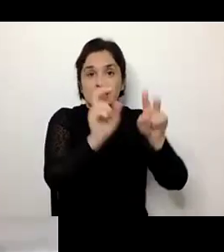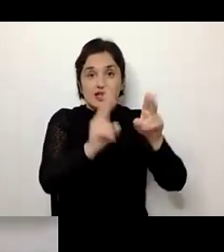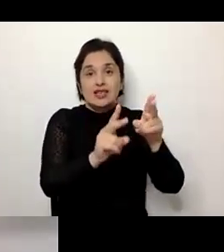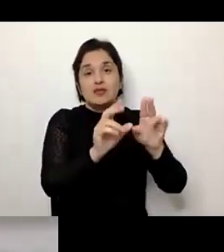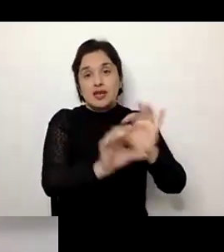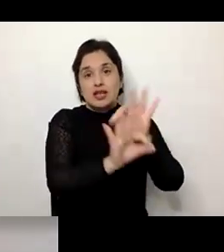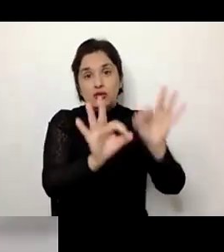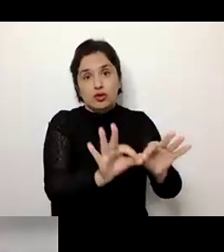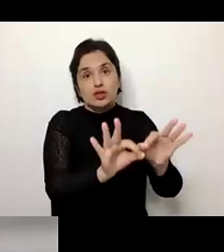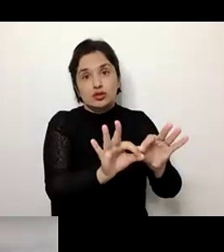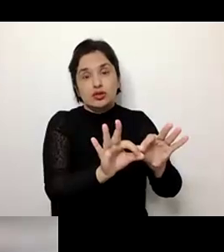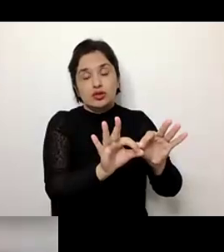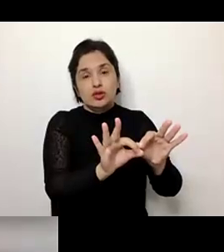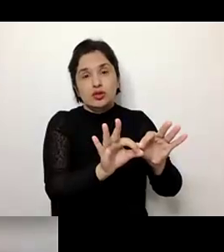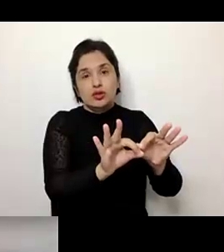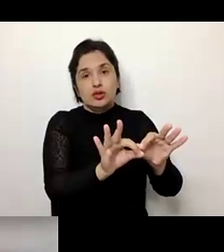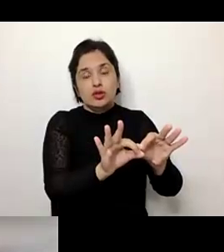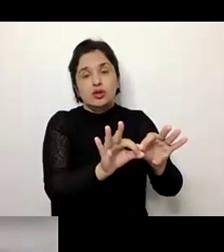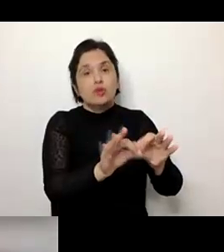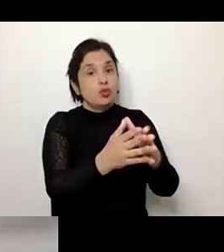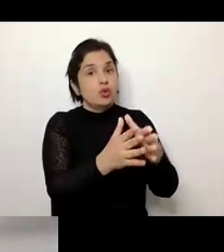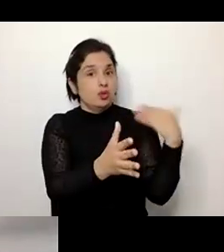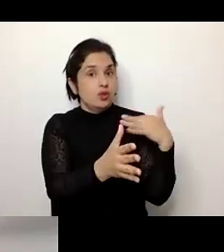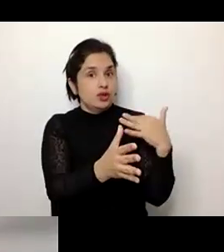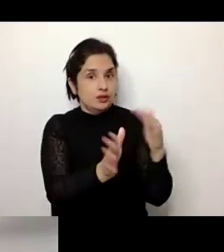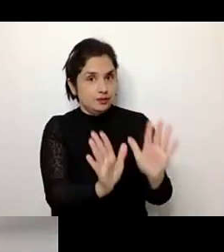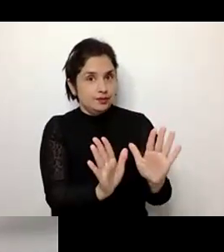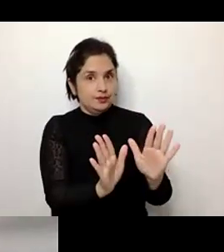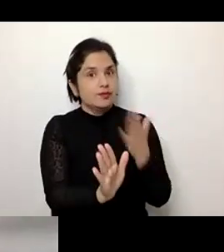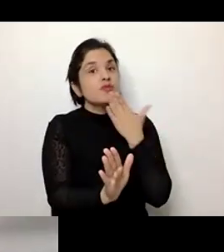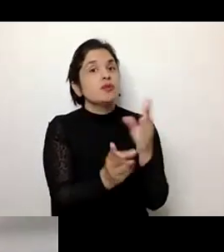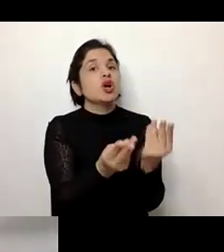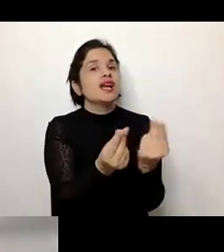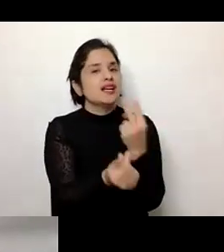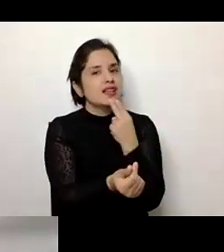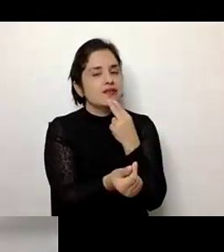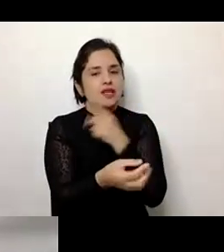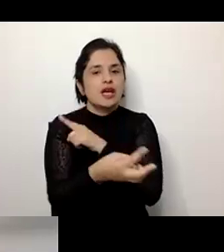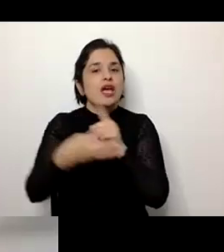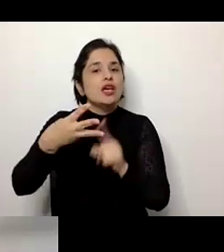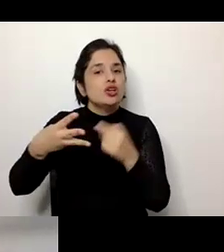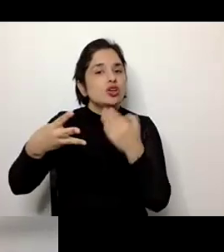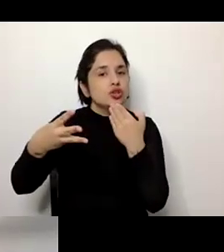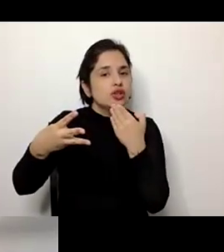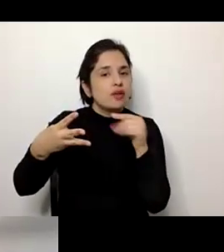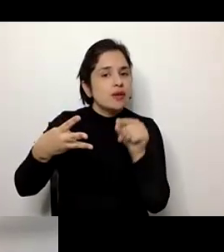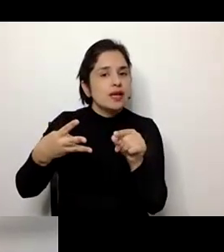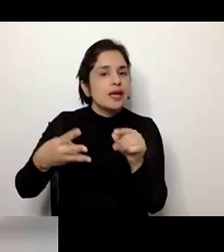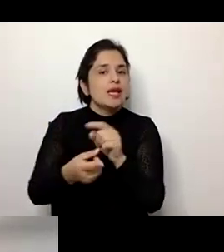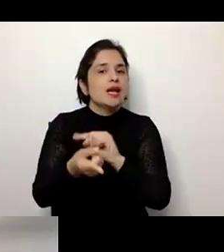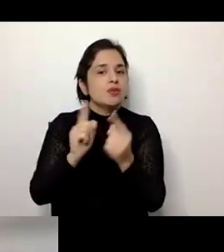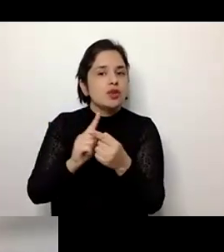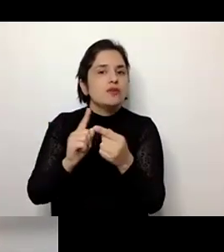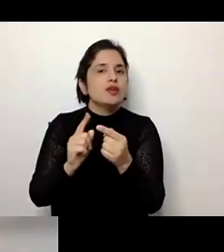educação, por exemplo, dentro desse aspecto de pessoas é super importante para melhorar suas qualidades de vida. E o outro que chamou a atenção também deste estudo é que